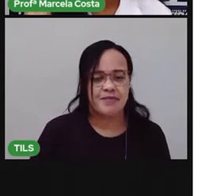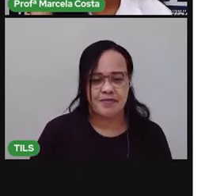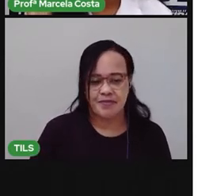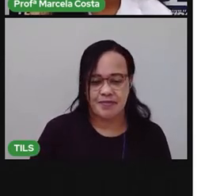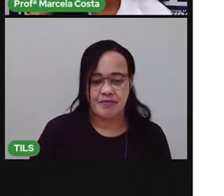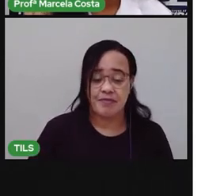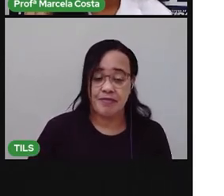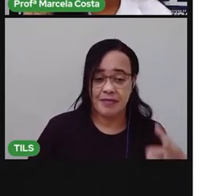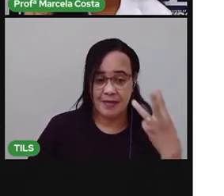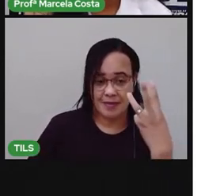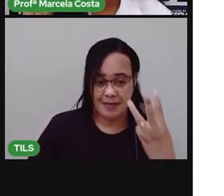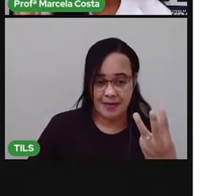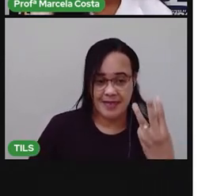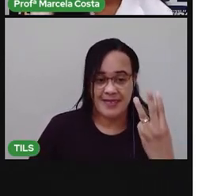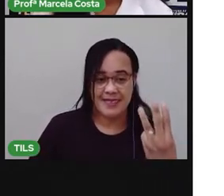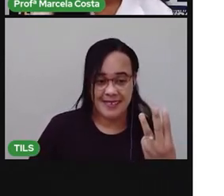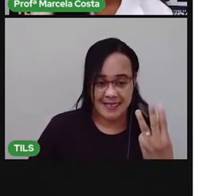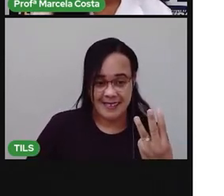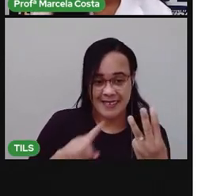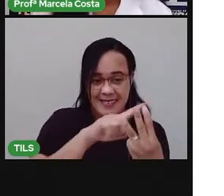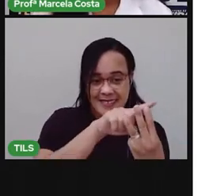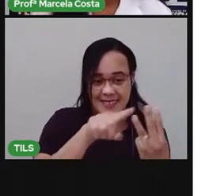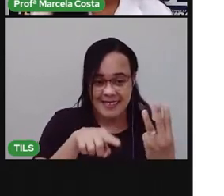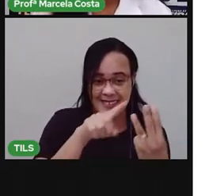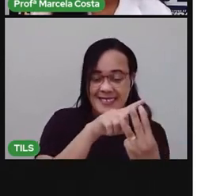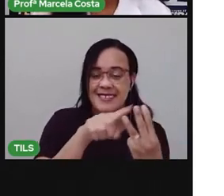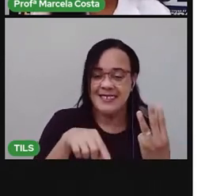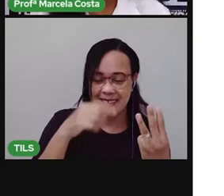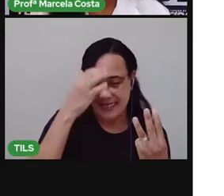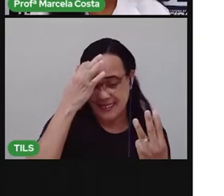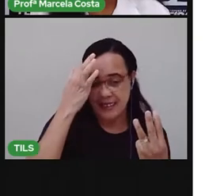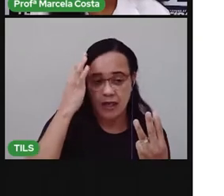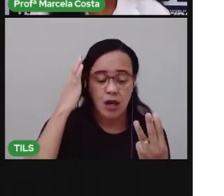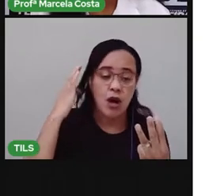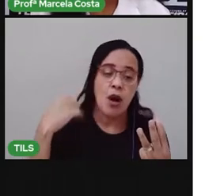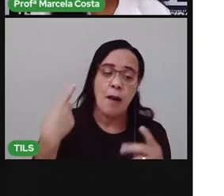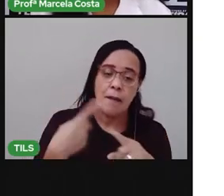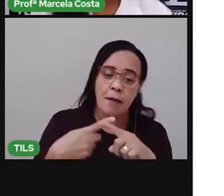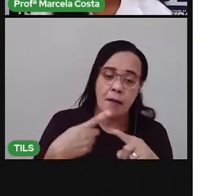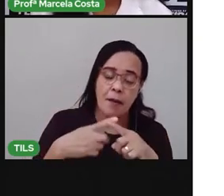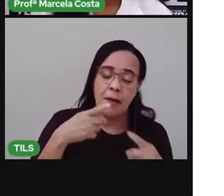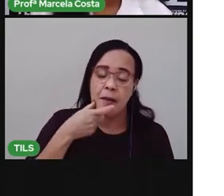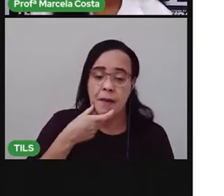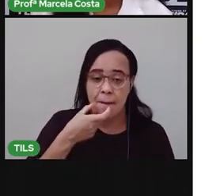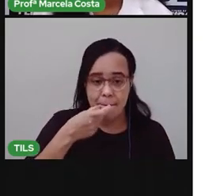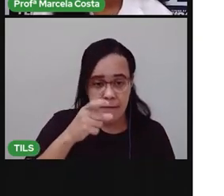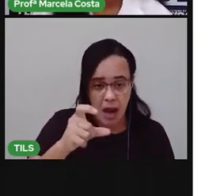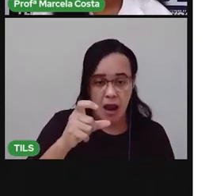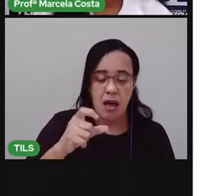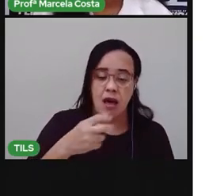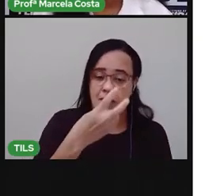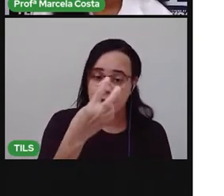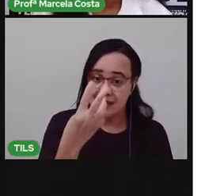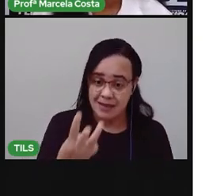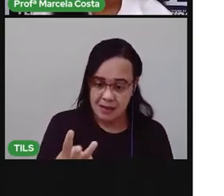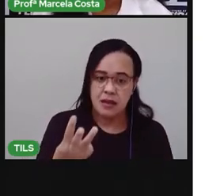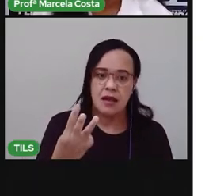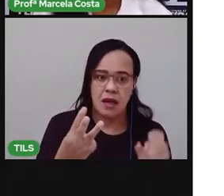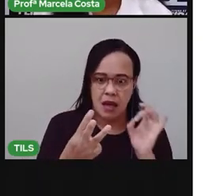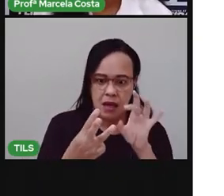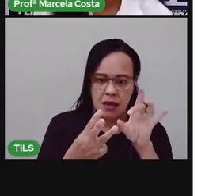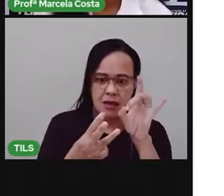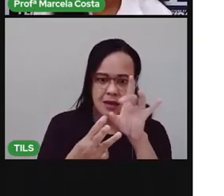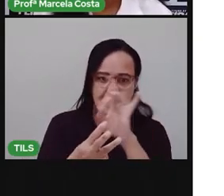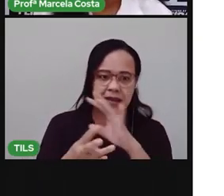Três vezes. Então essa palavra tem três sílabas. Vamos ver agora outro nome de